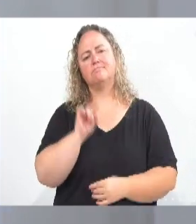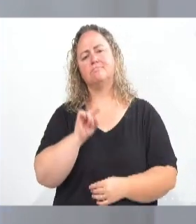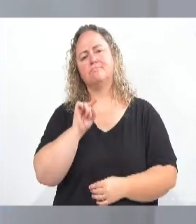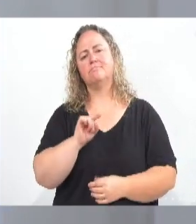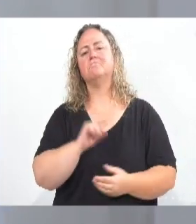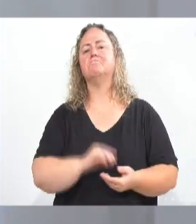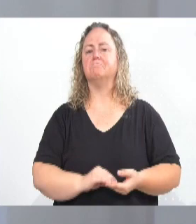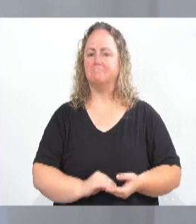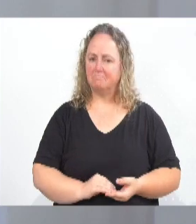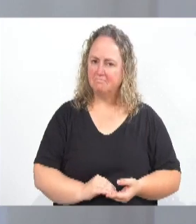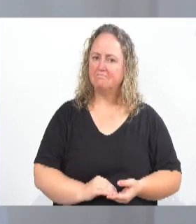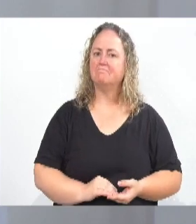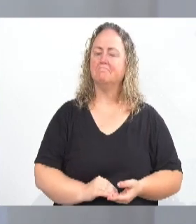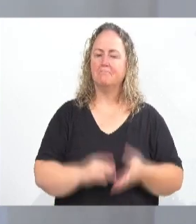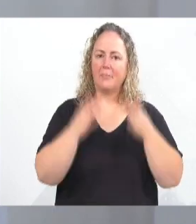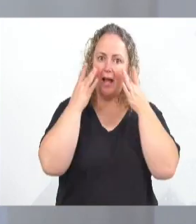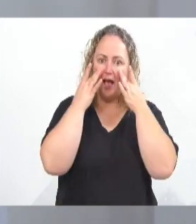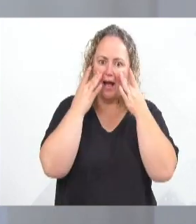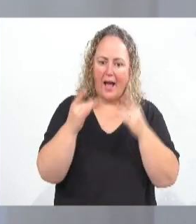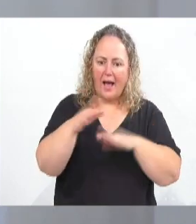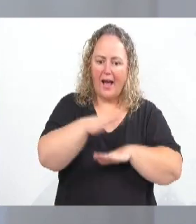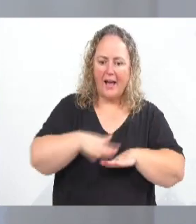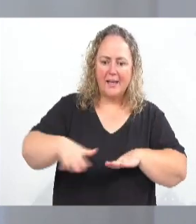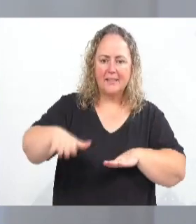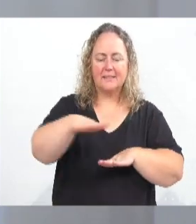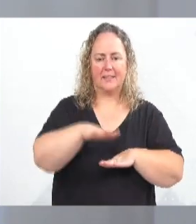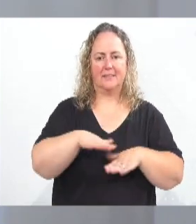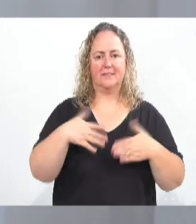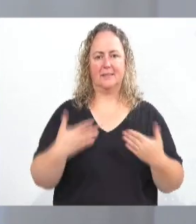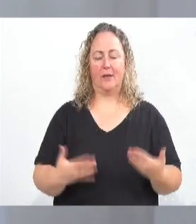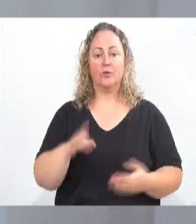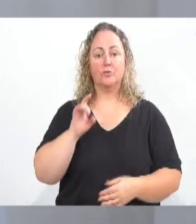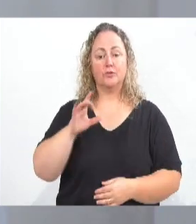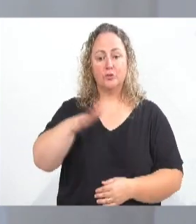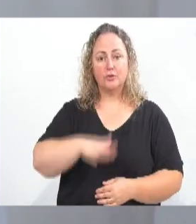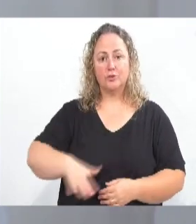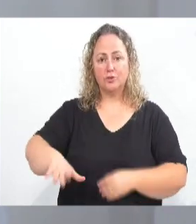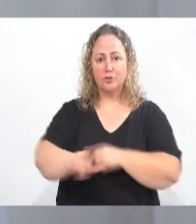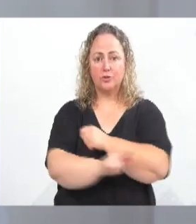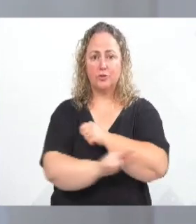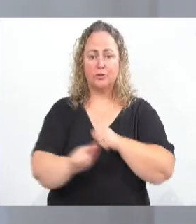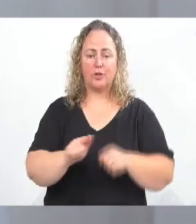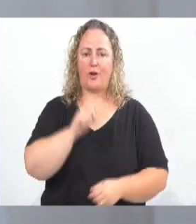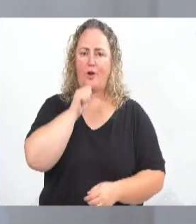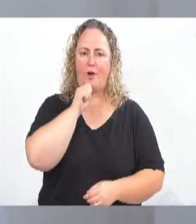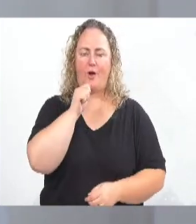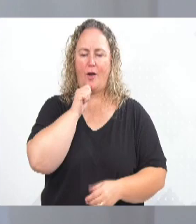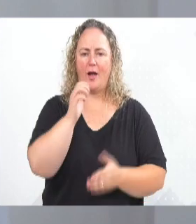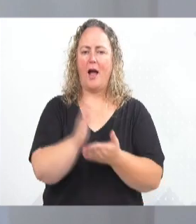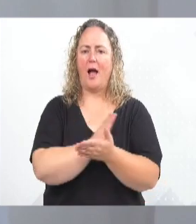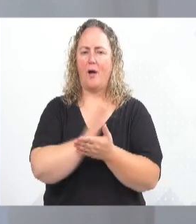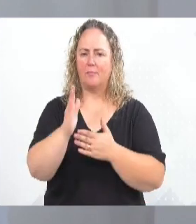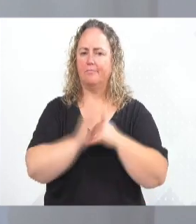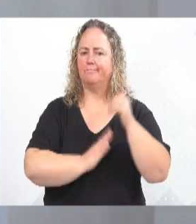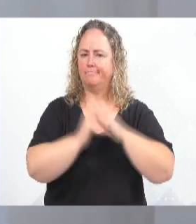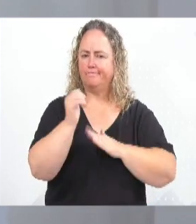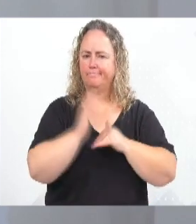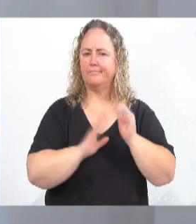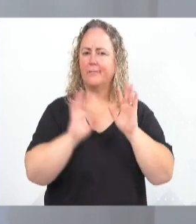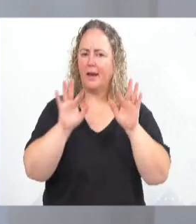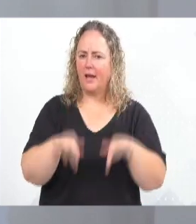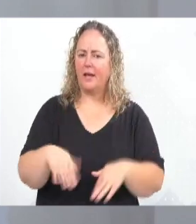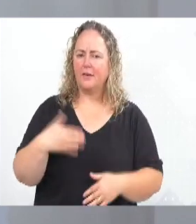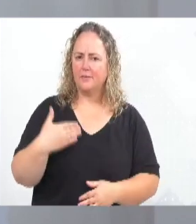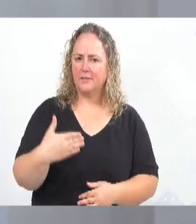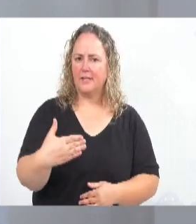a atenção do Executivo com relação, não só na região do Grande Garcia, que algumas obras já estão finalizadas,